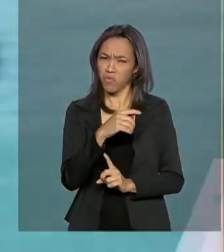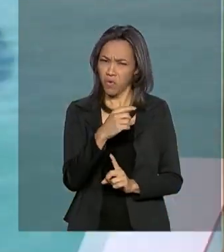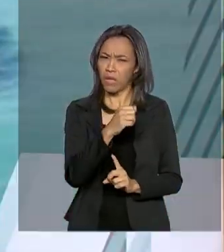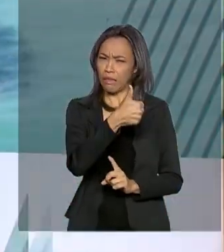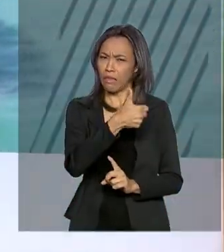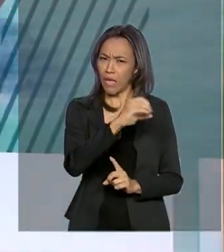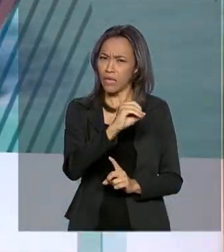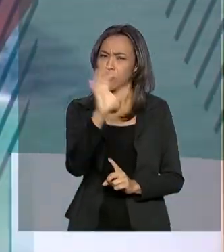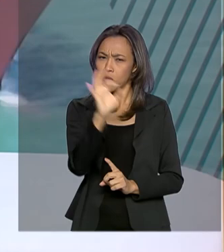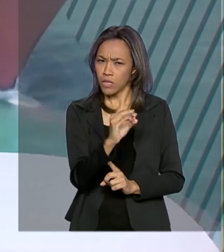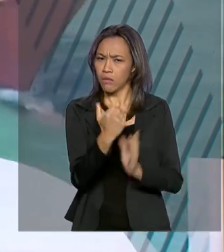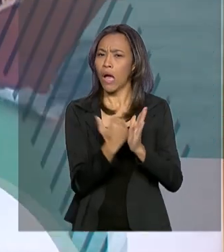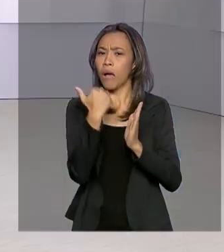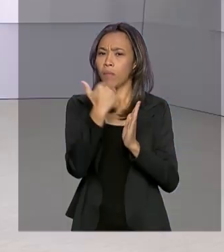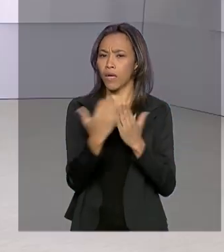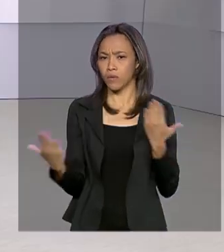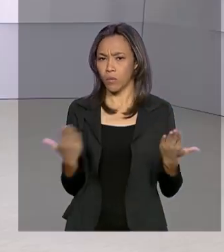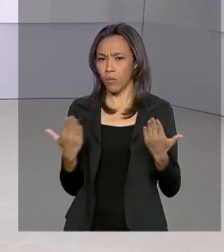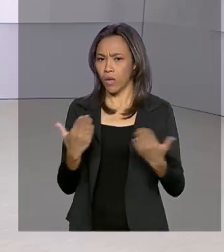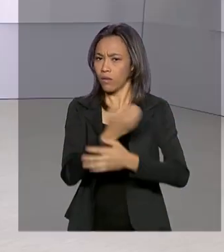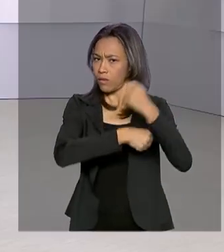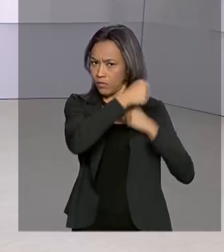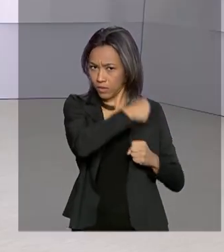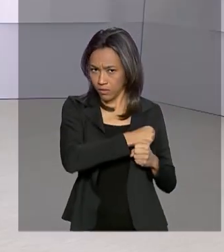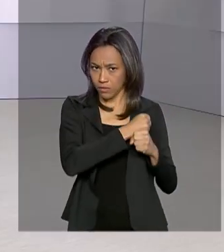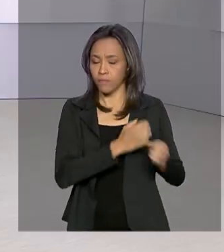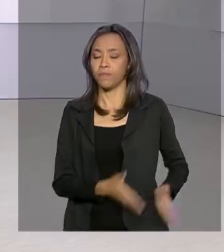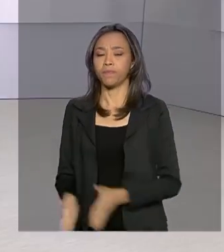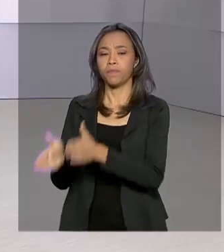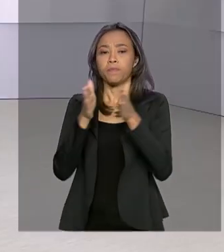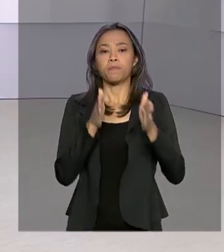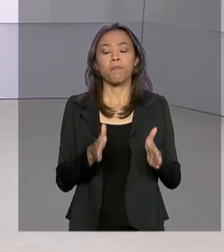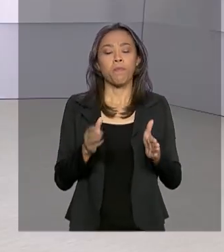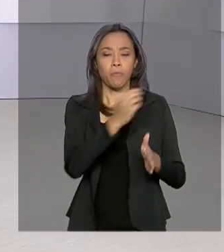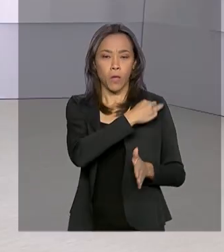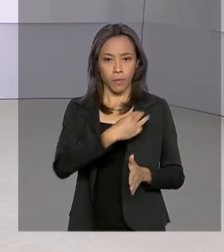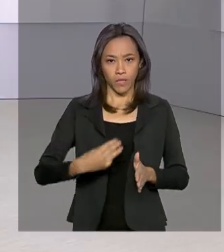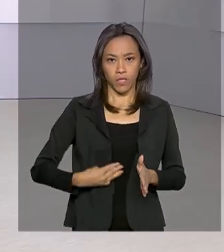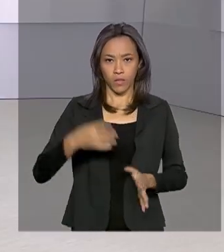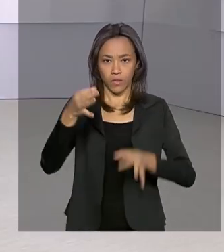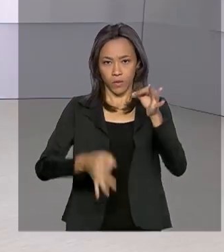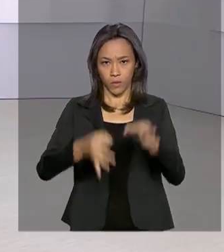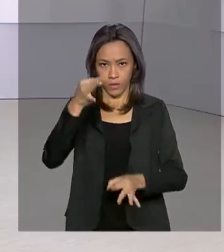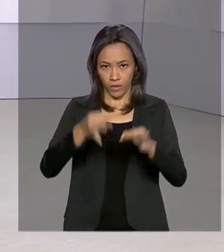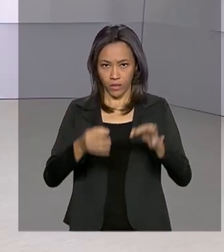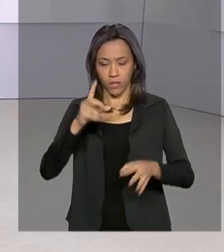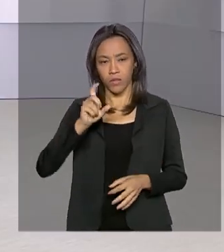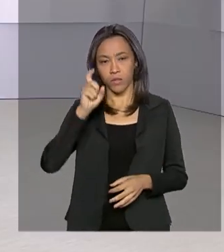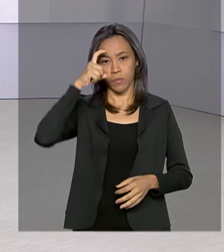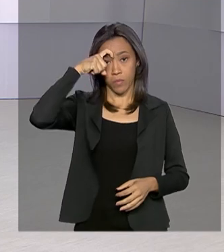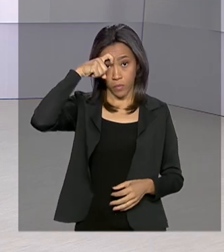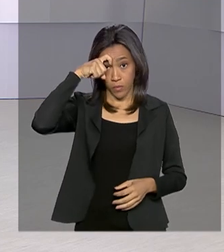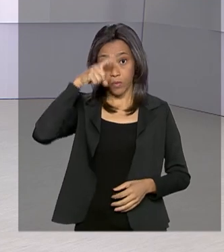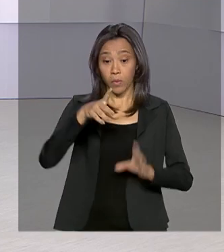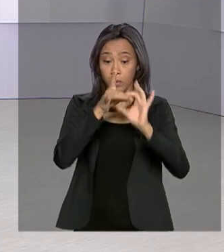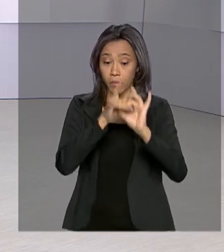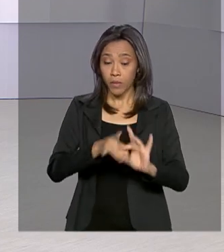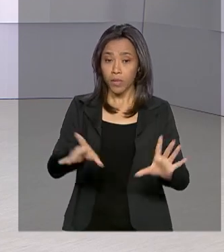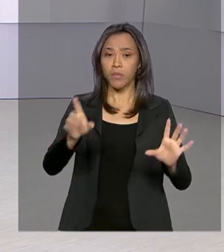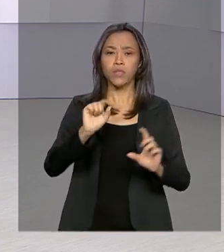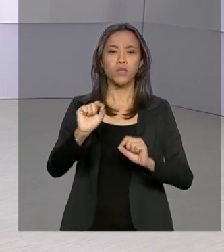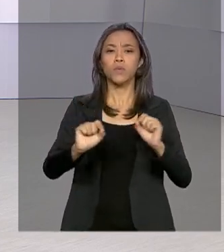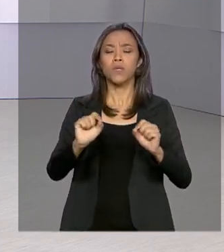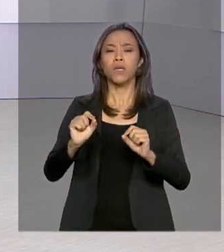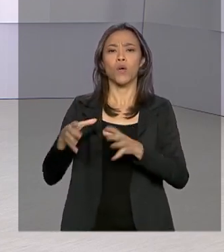que em 2018. O ministro da Justiça e Segurança Pública, Sérgio Moro, autorizou o emprego da Força